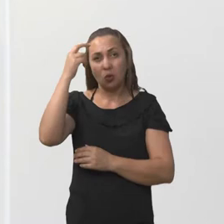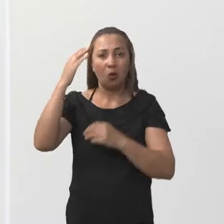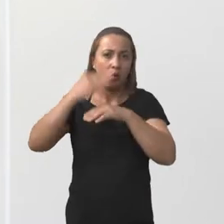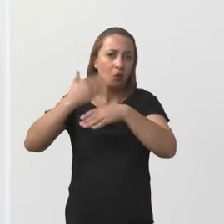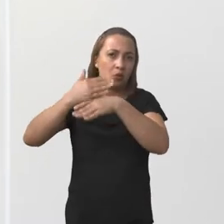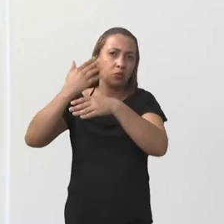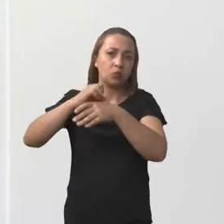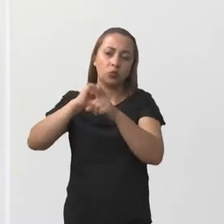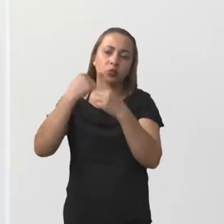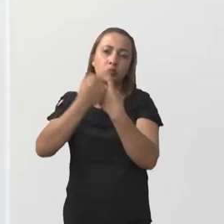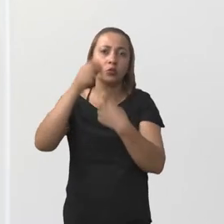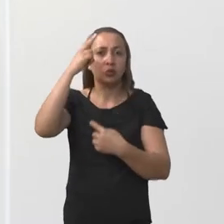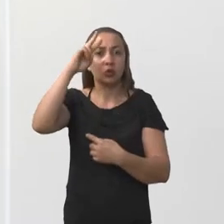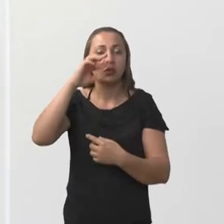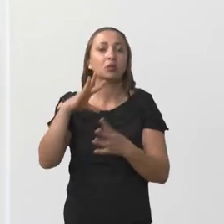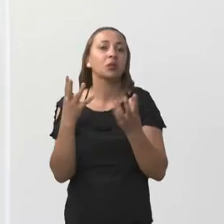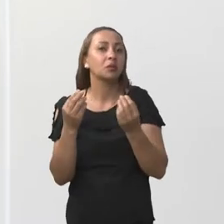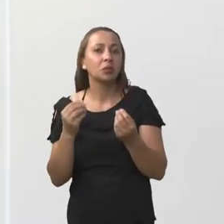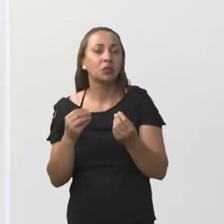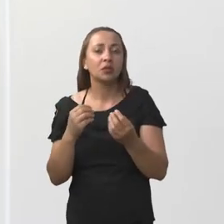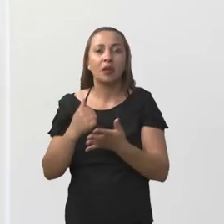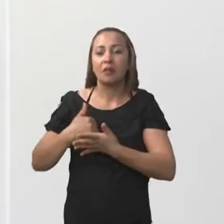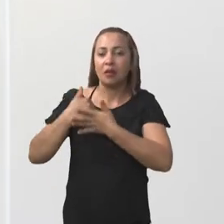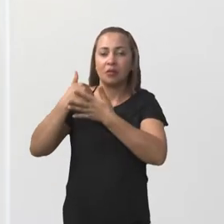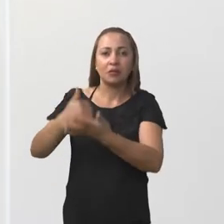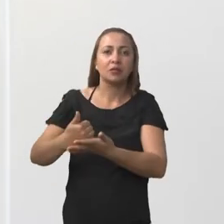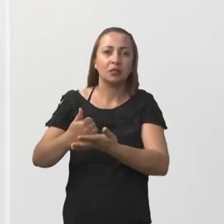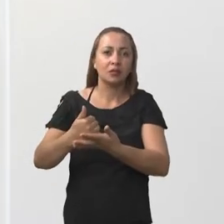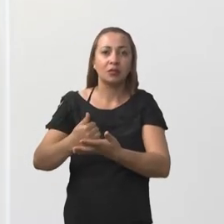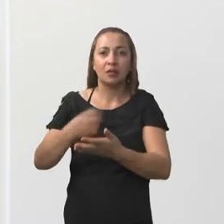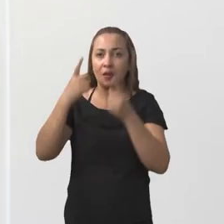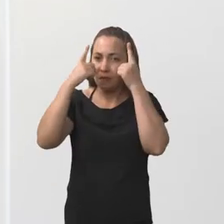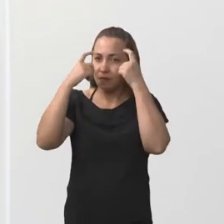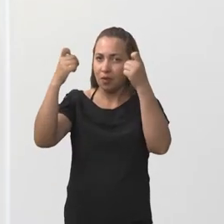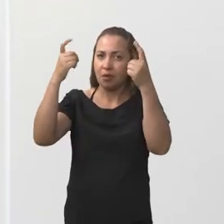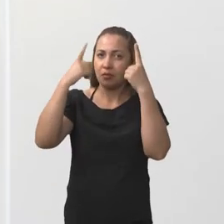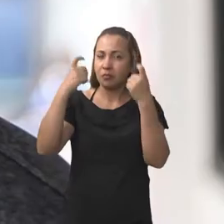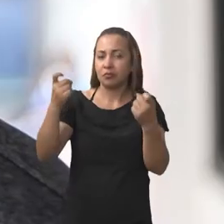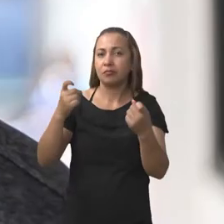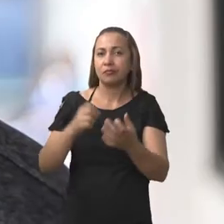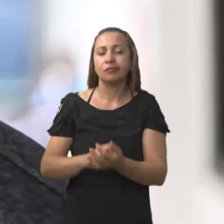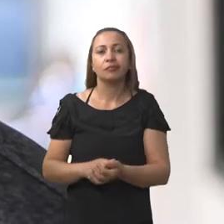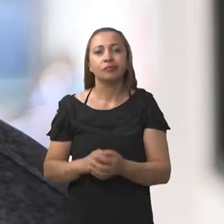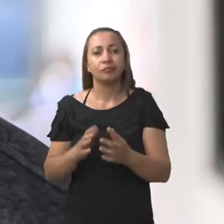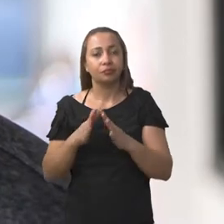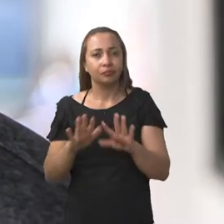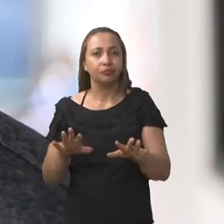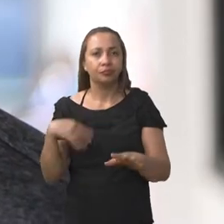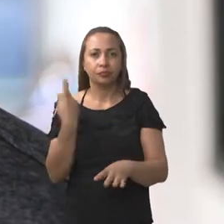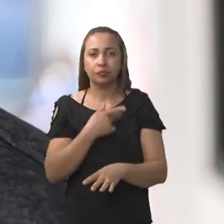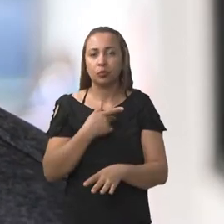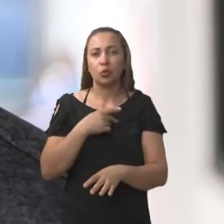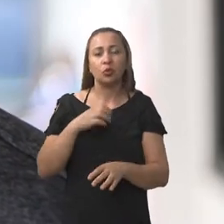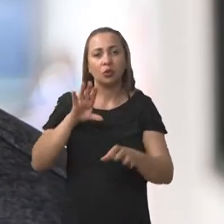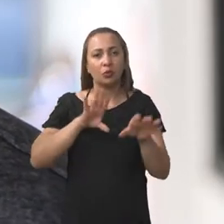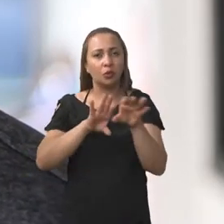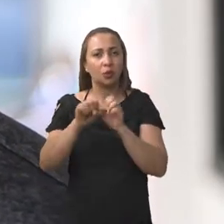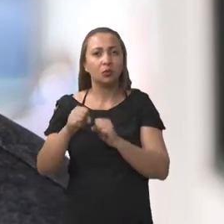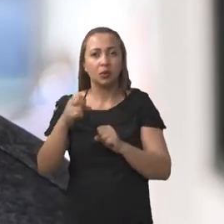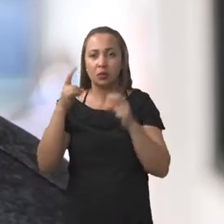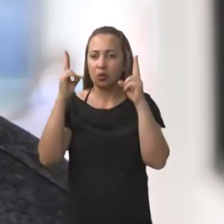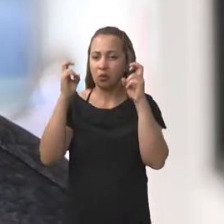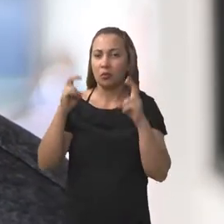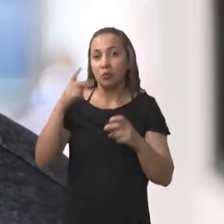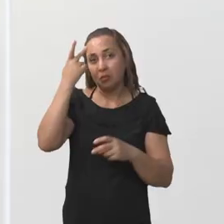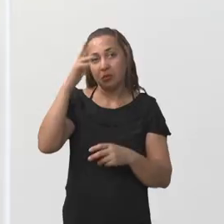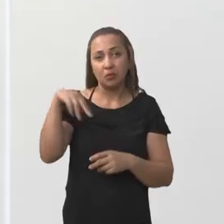-historicamente, e que muitas vezes ela vai sustentar essas situações de violência. Então, realmente, em toda a nossa formação teórica,